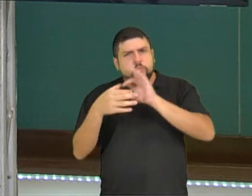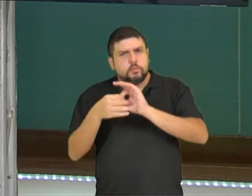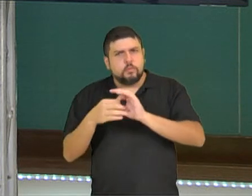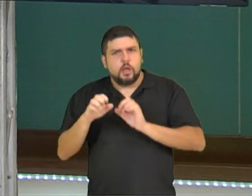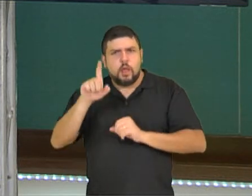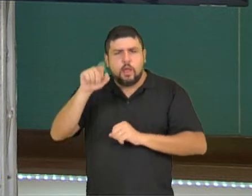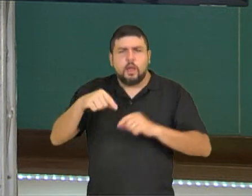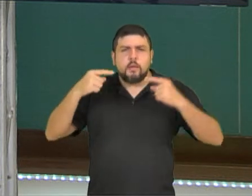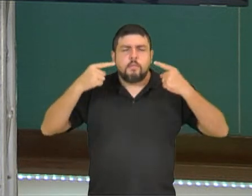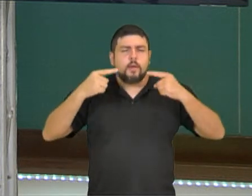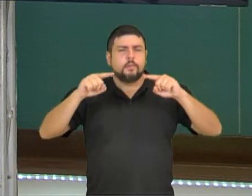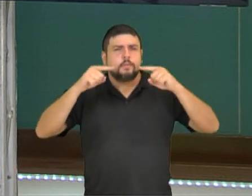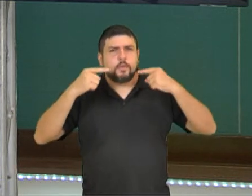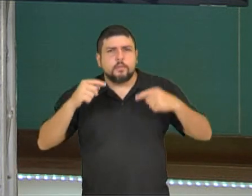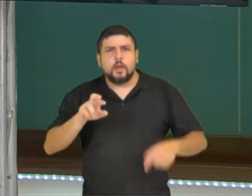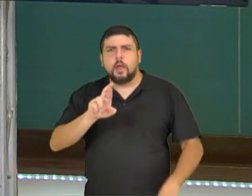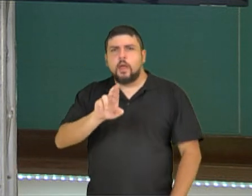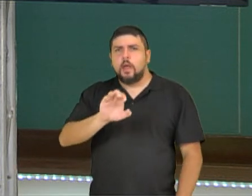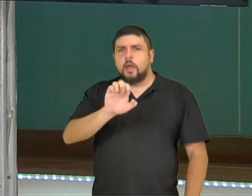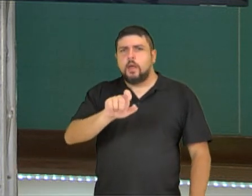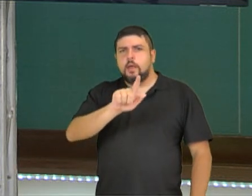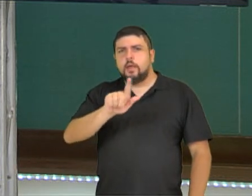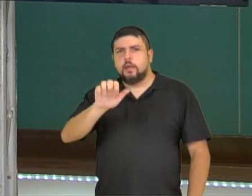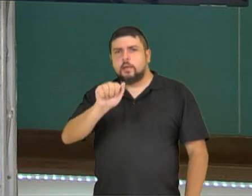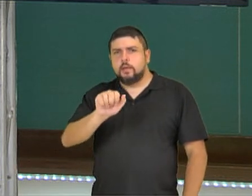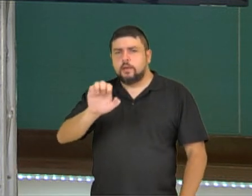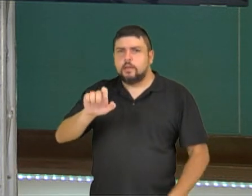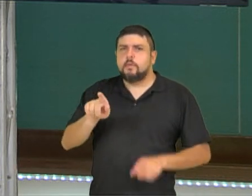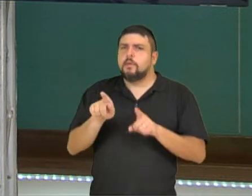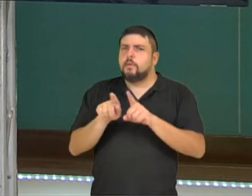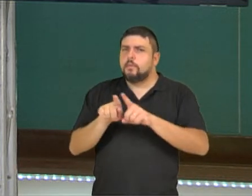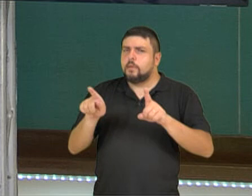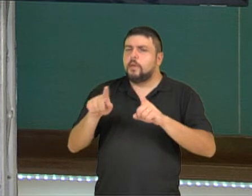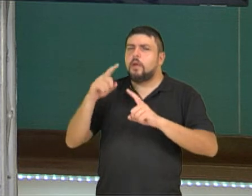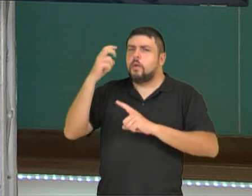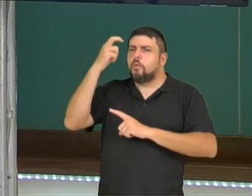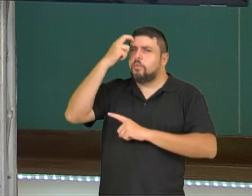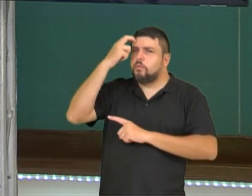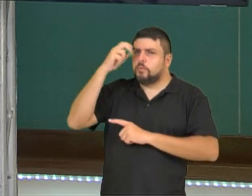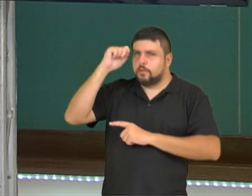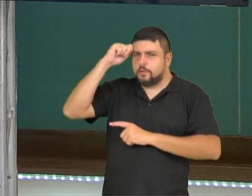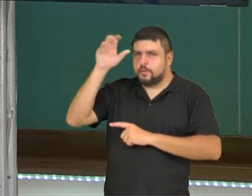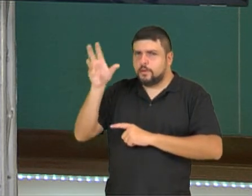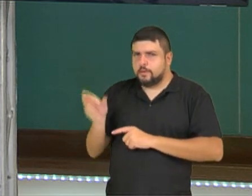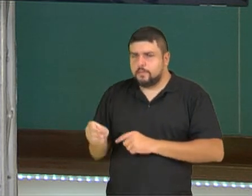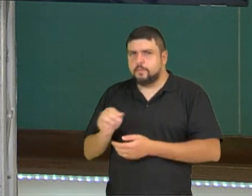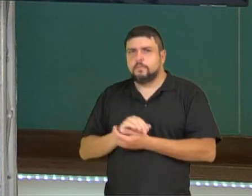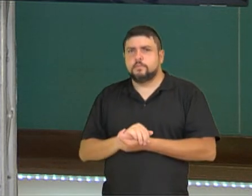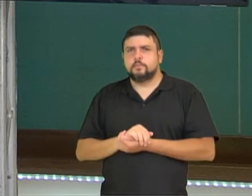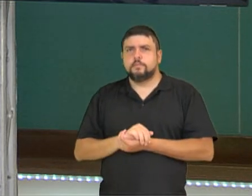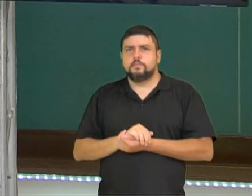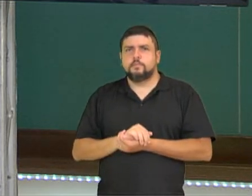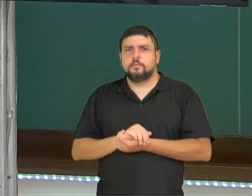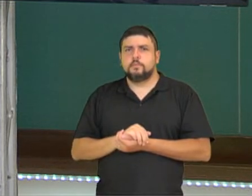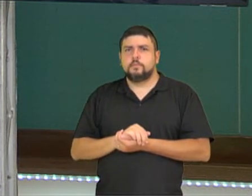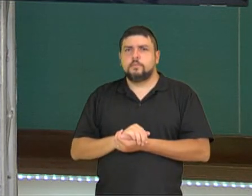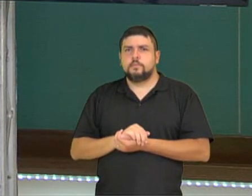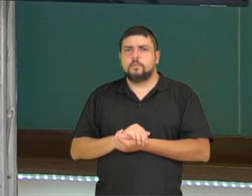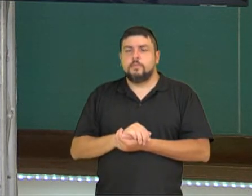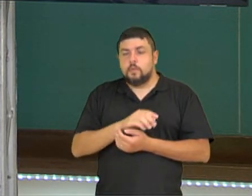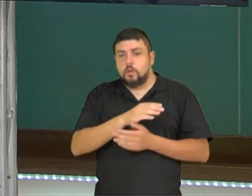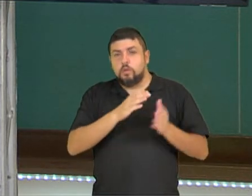mas não só do reggae, de toda a questão da África. Já aqui nós temos as vestimentas que parecem algo